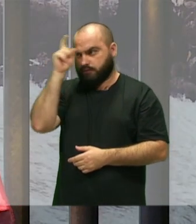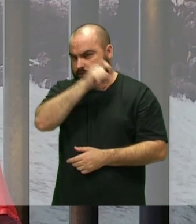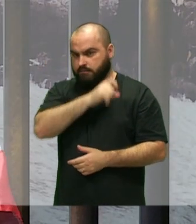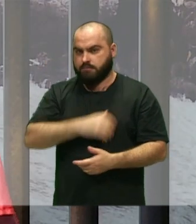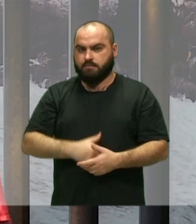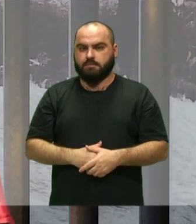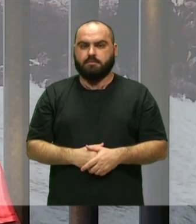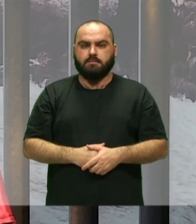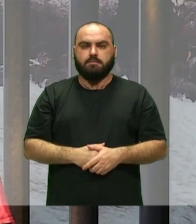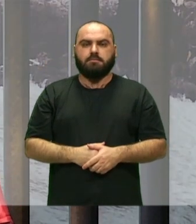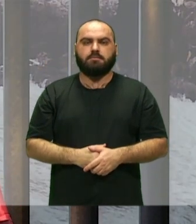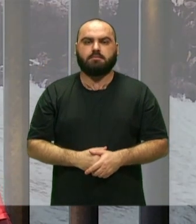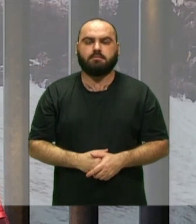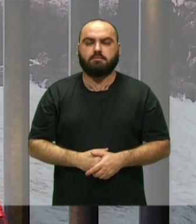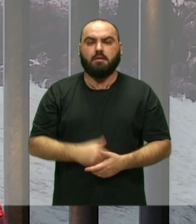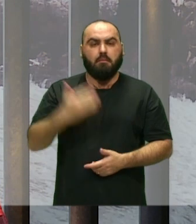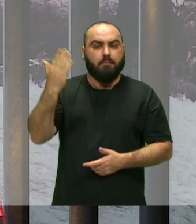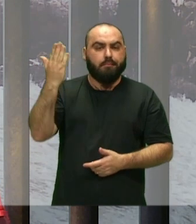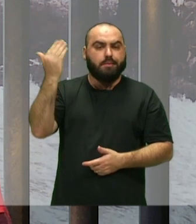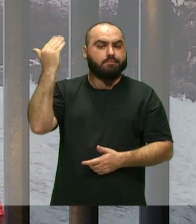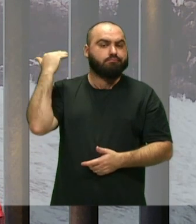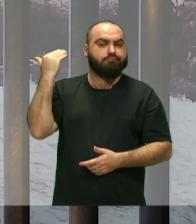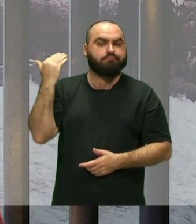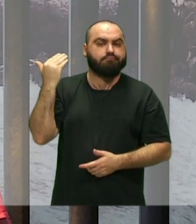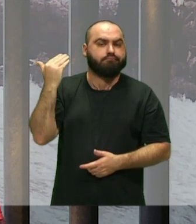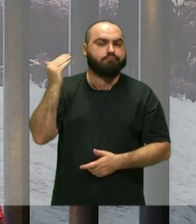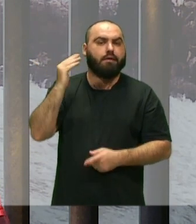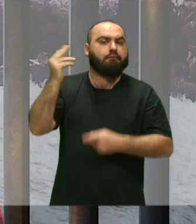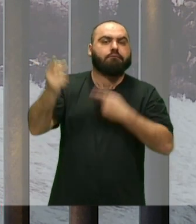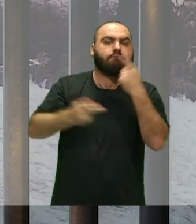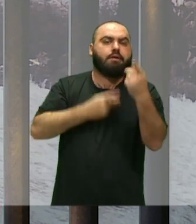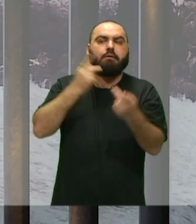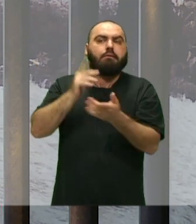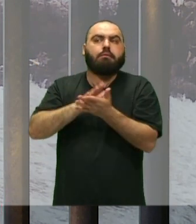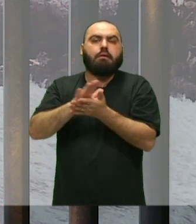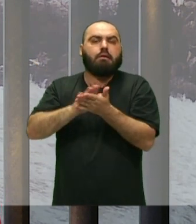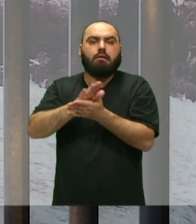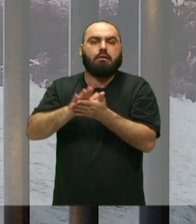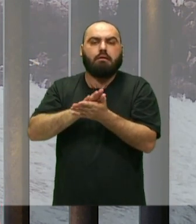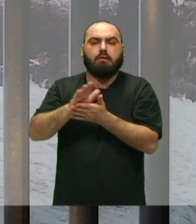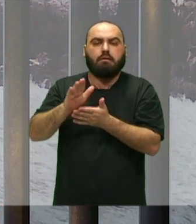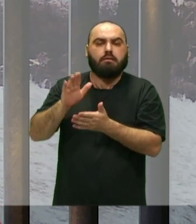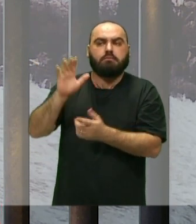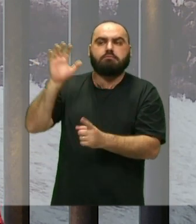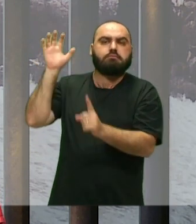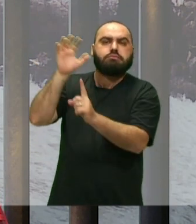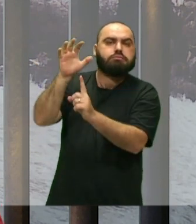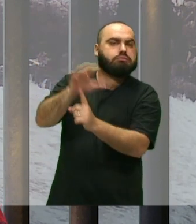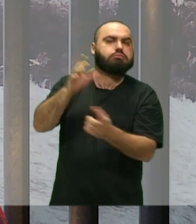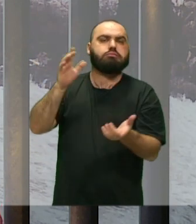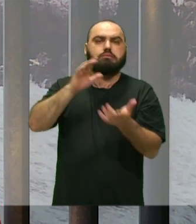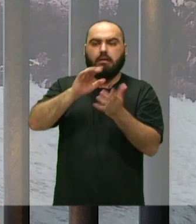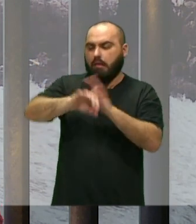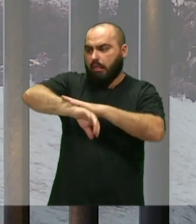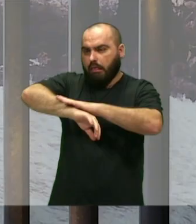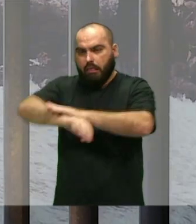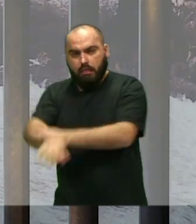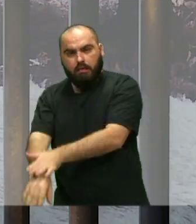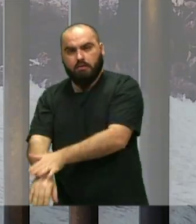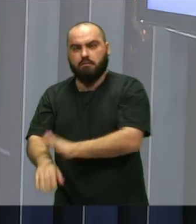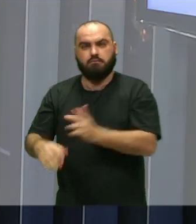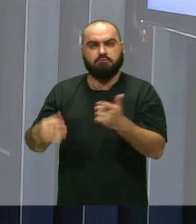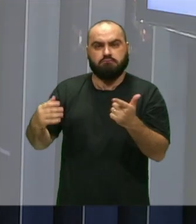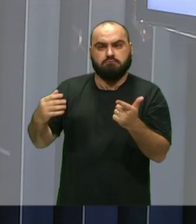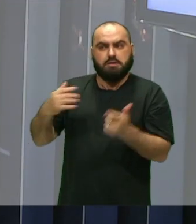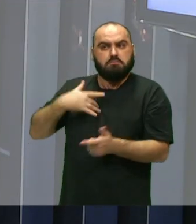Era uma época No qual Não se era Falado Não se era Divulgado Machismo Racismo Era linguagem Que